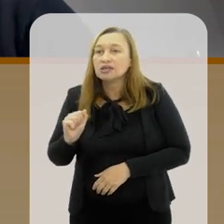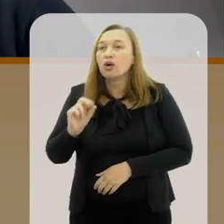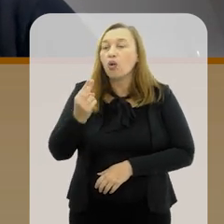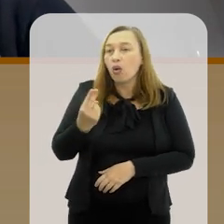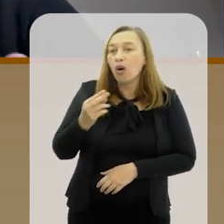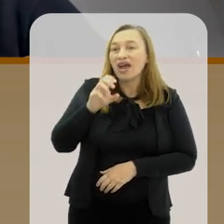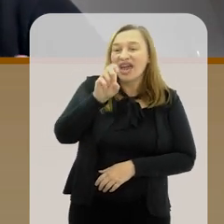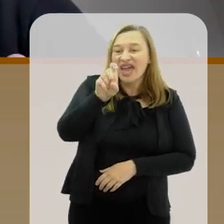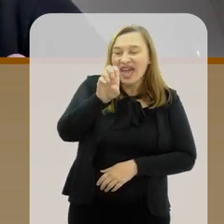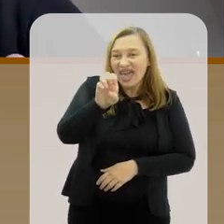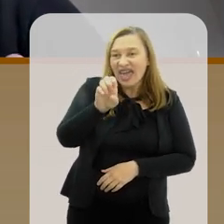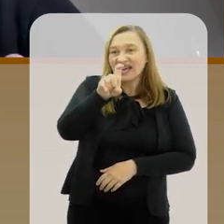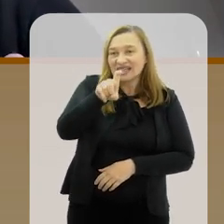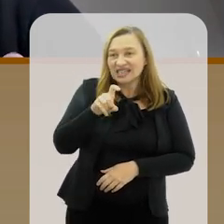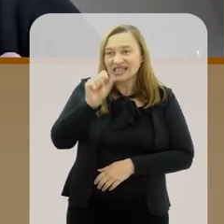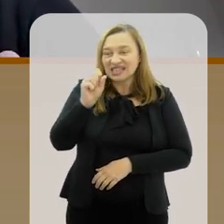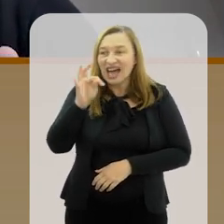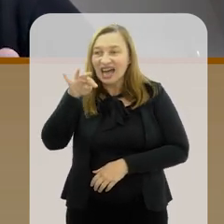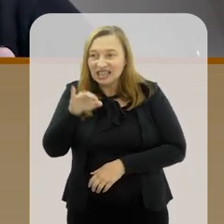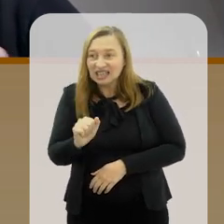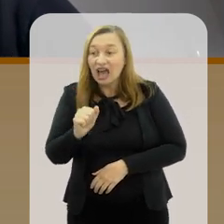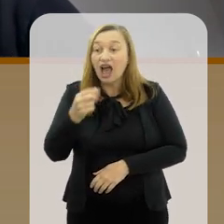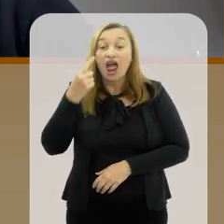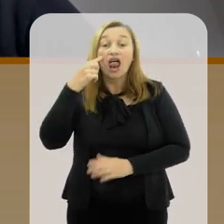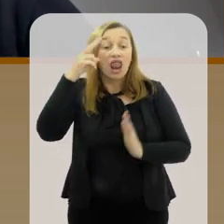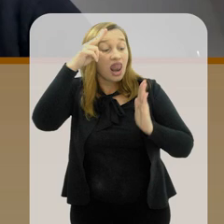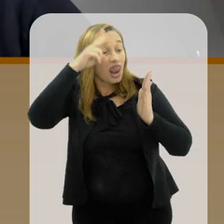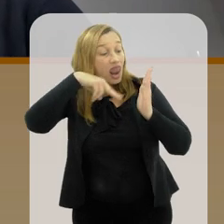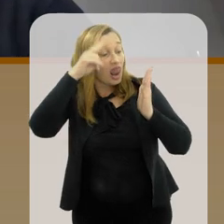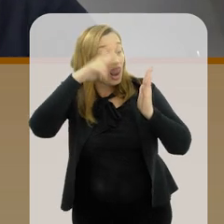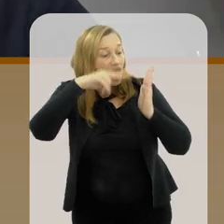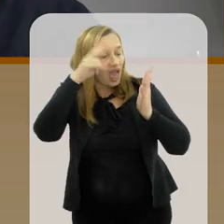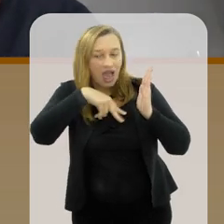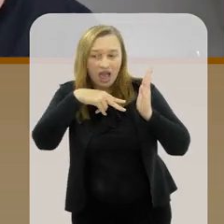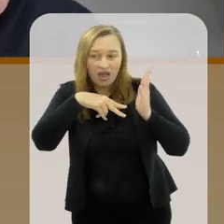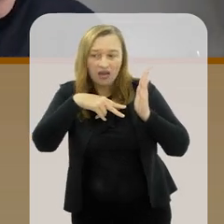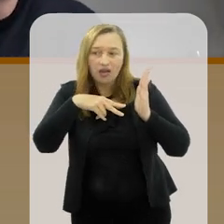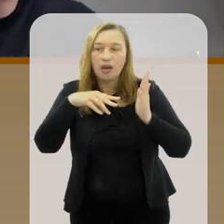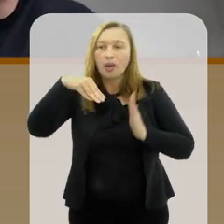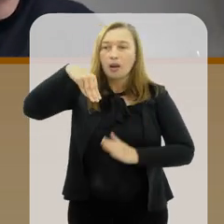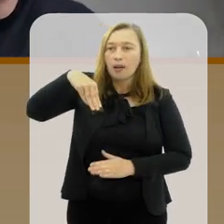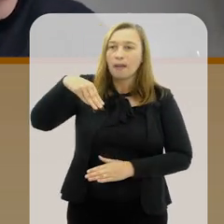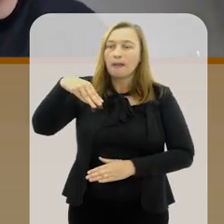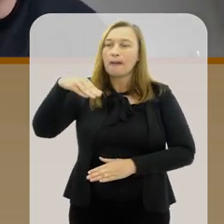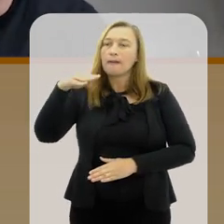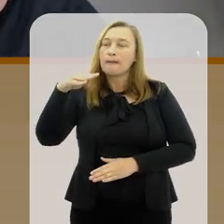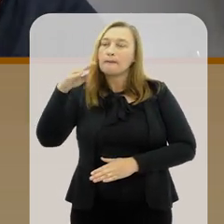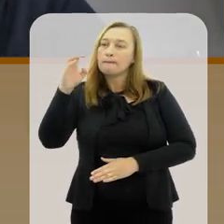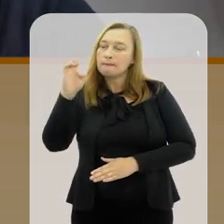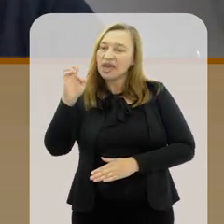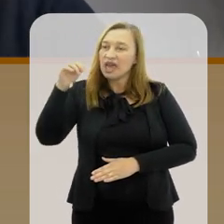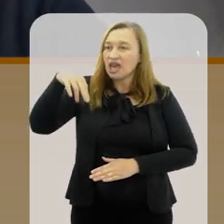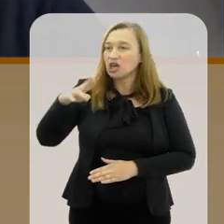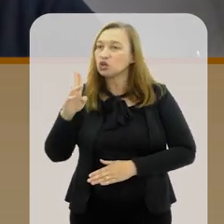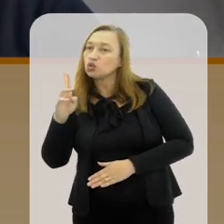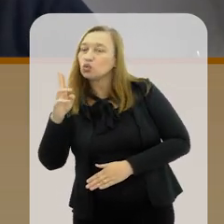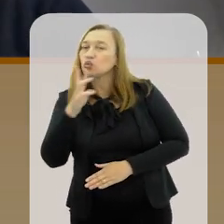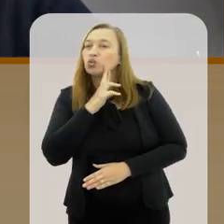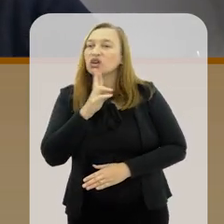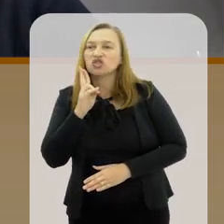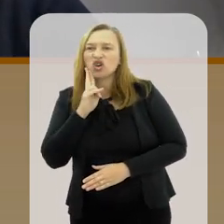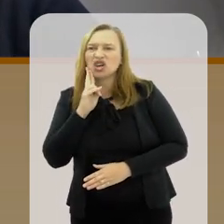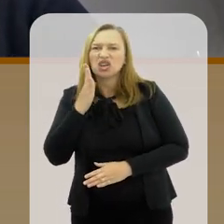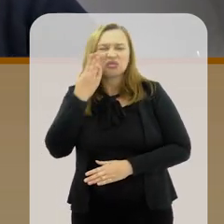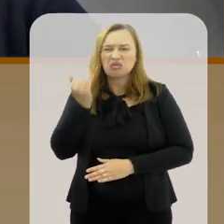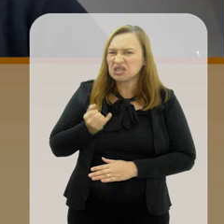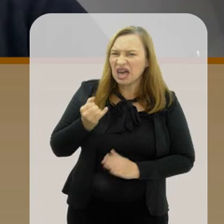Quanto ser capaz de ler o menu. Está alfabetizado. E ninguém vai ter orgulho... A pessoa fala com orgulho que não sabe fazer conta. Ninguém tem